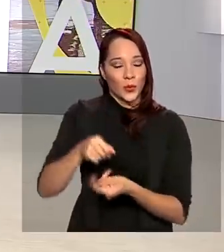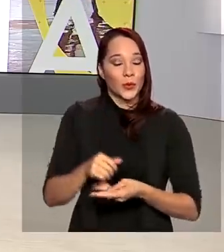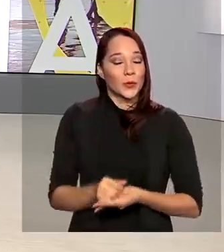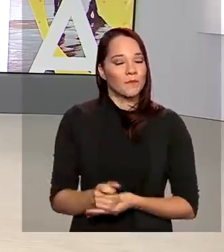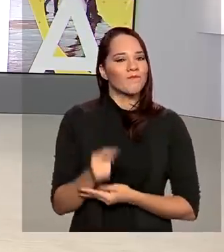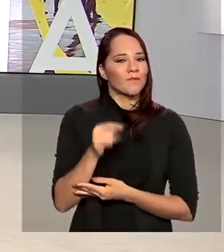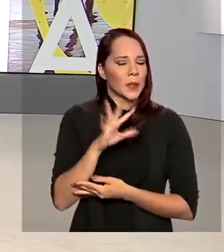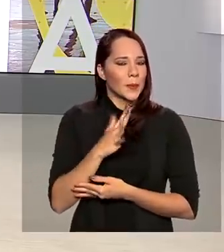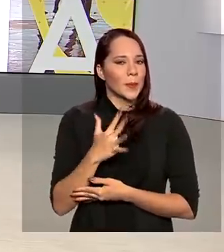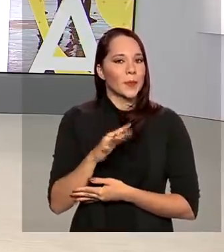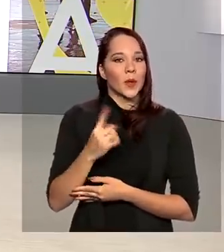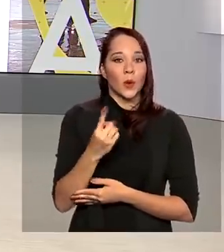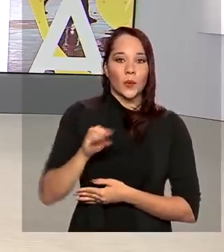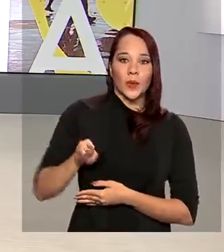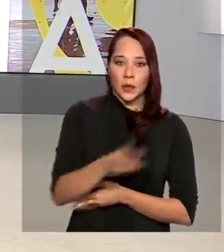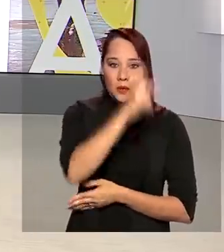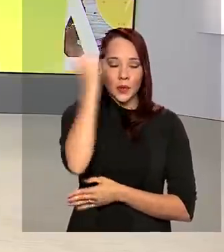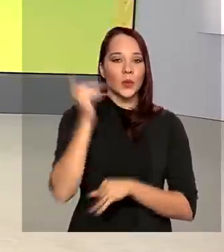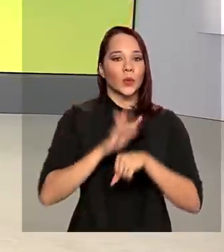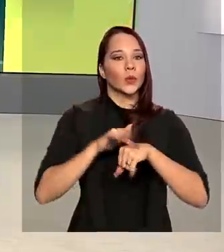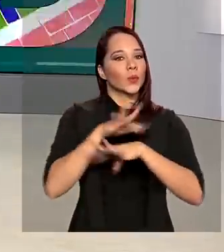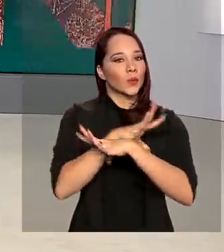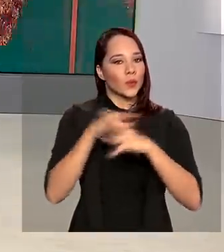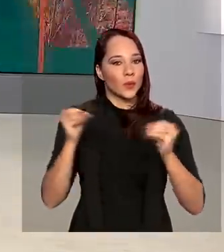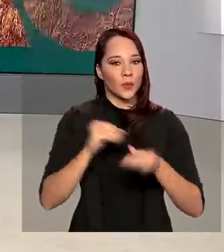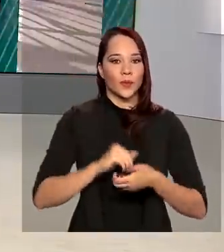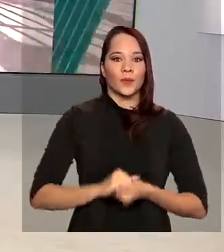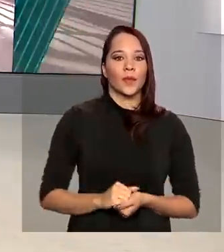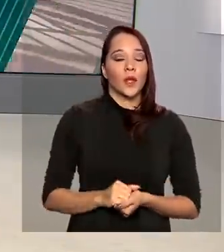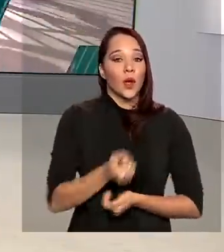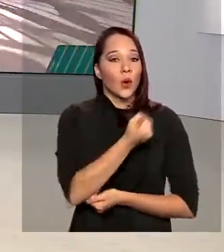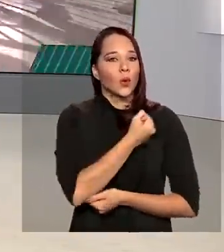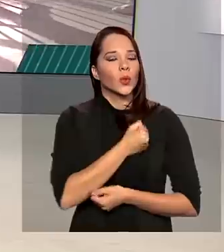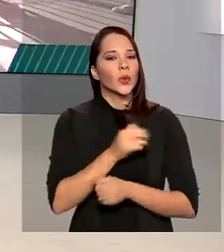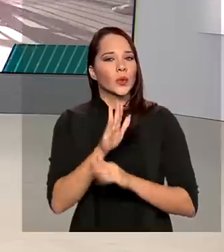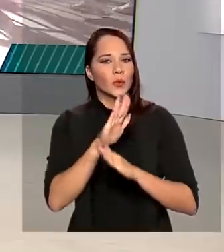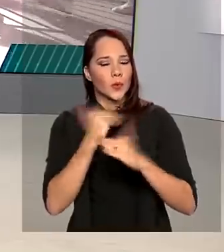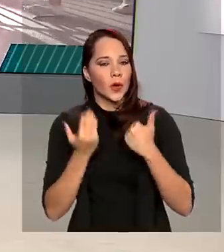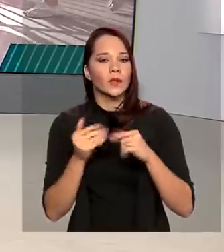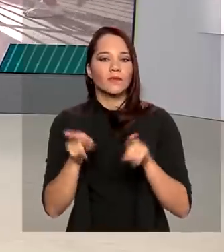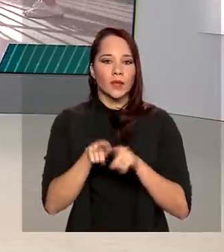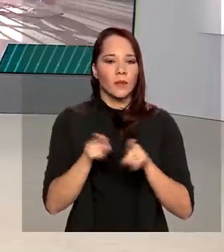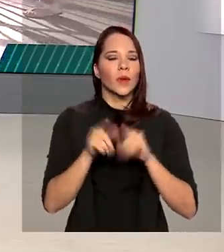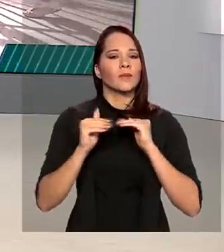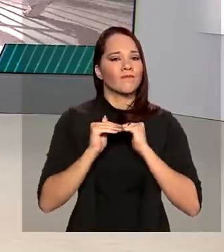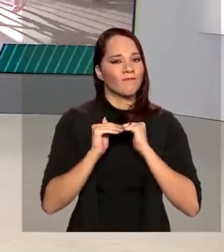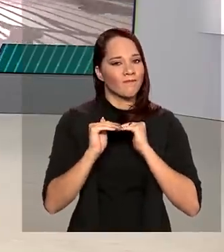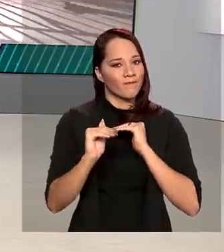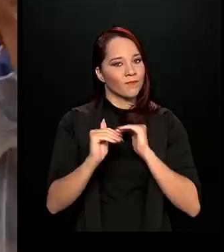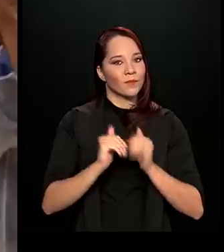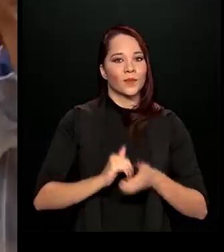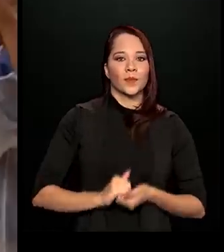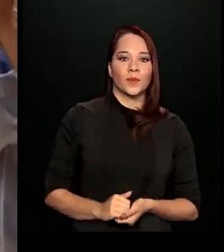aqui são mais de um milhão de pessoas curadas da doença. O número de óbitos também se estabilizou.